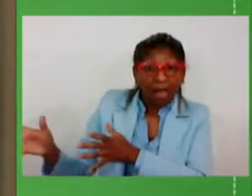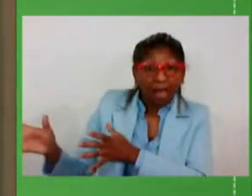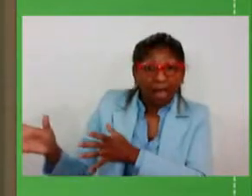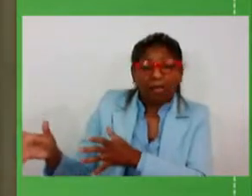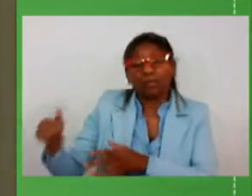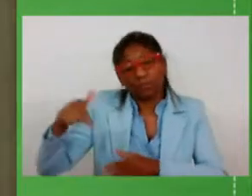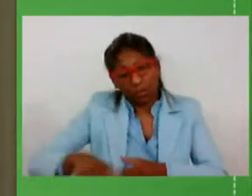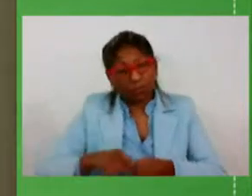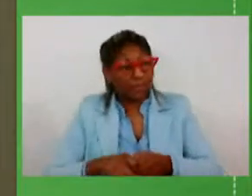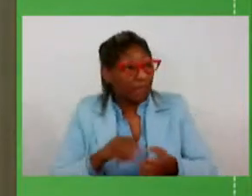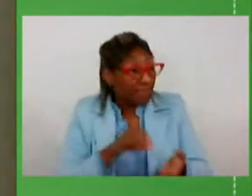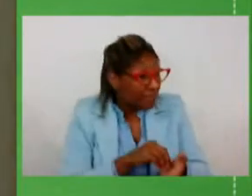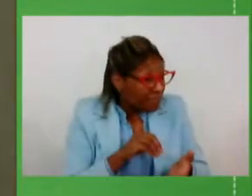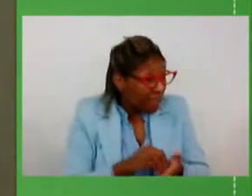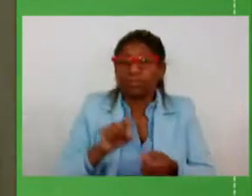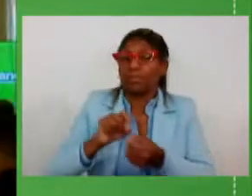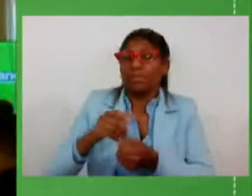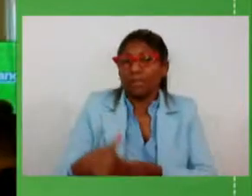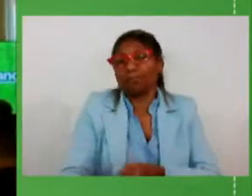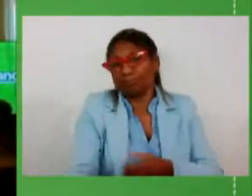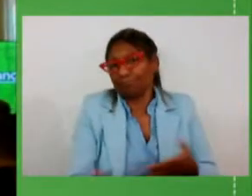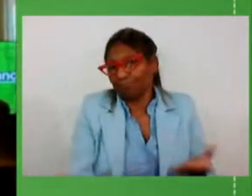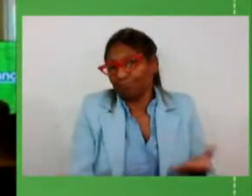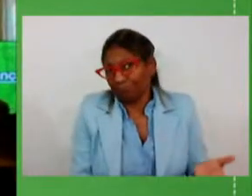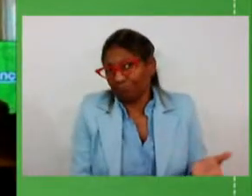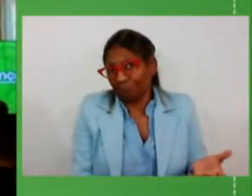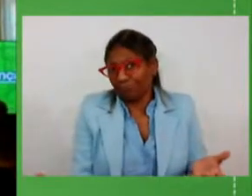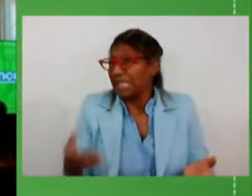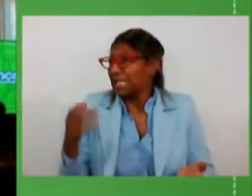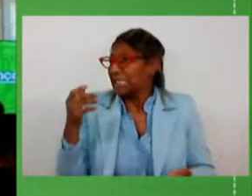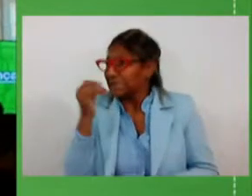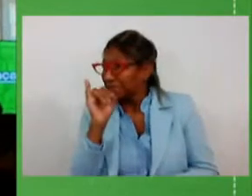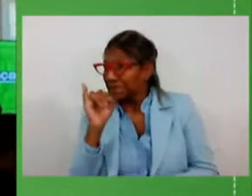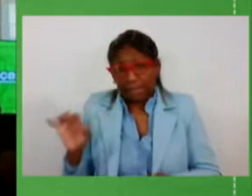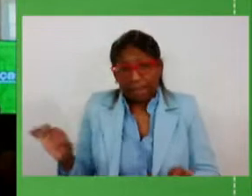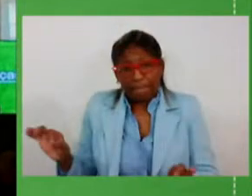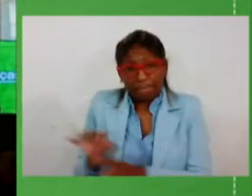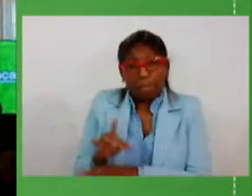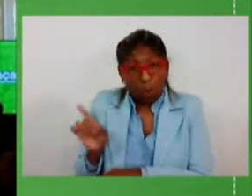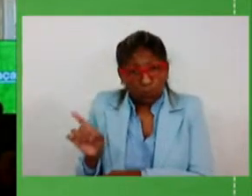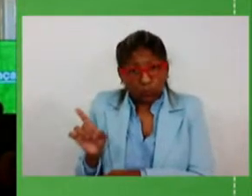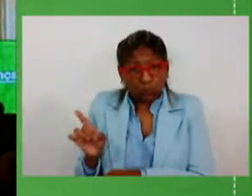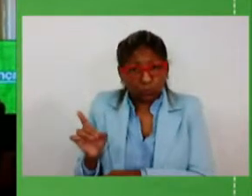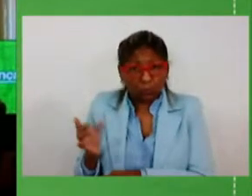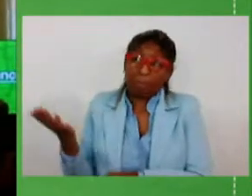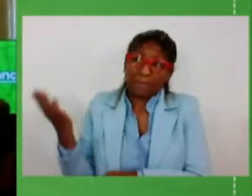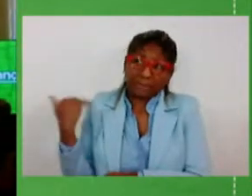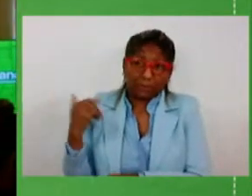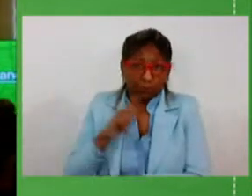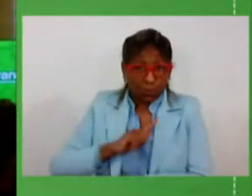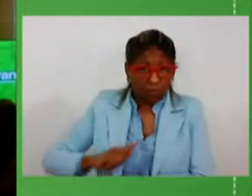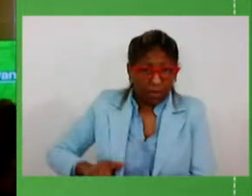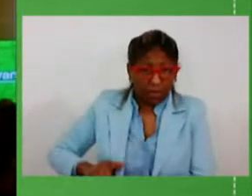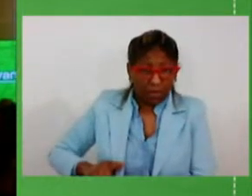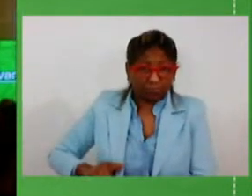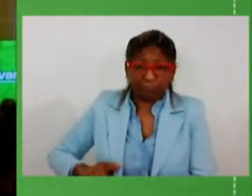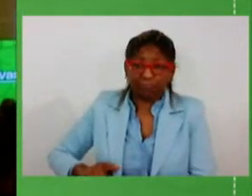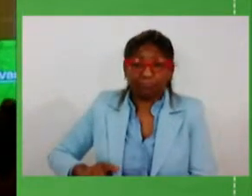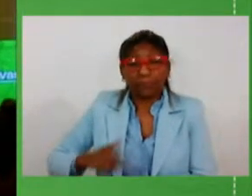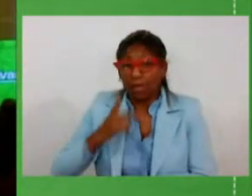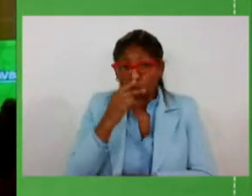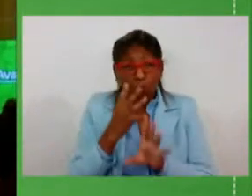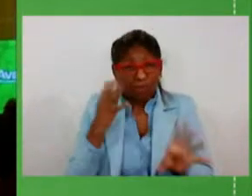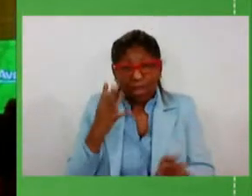antecedeu e que se não tivesse sido feita nós não conseguiríamos então passar a fila adiante